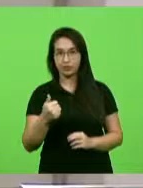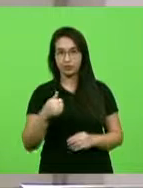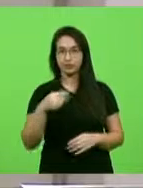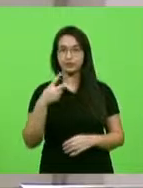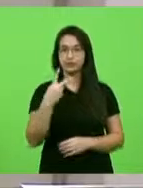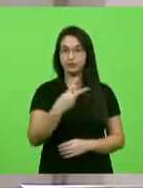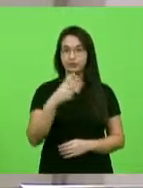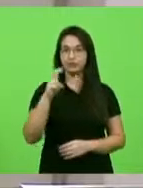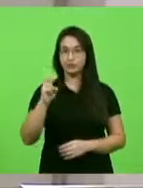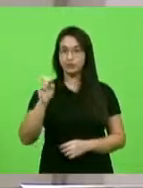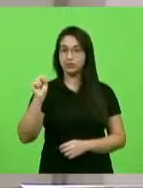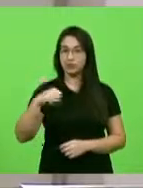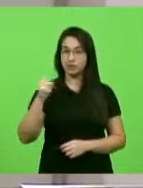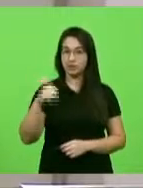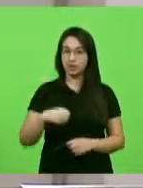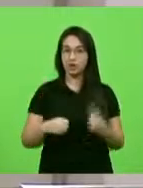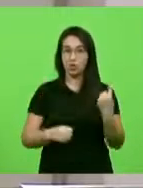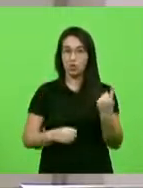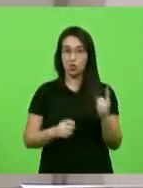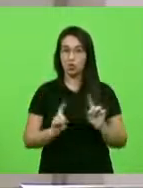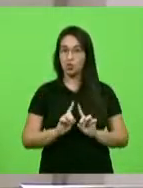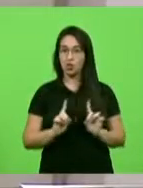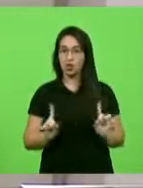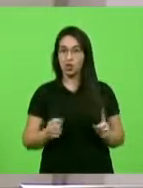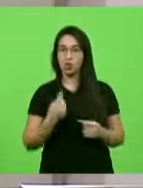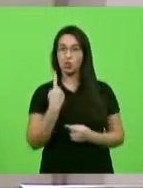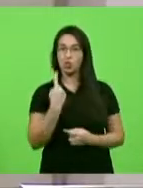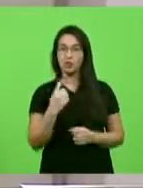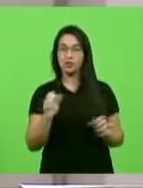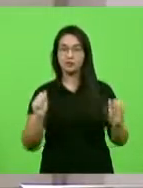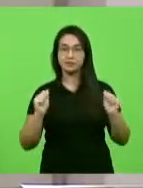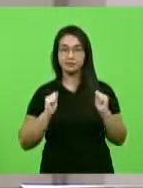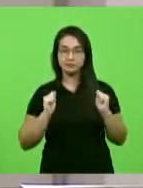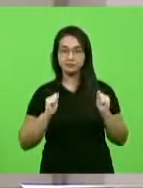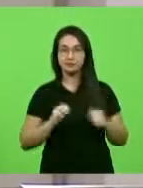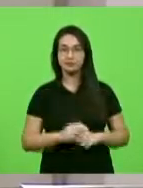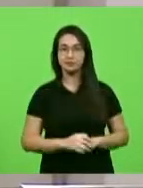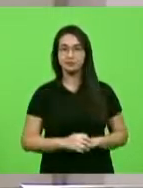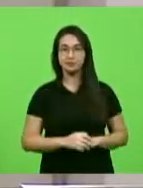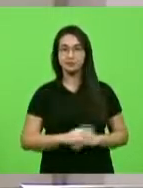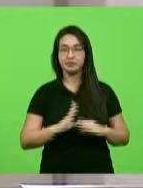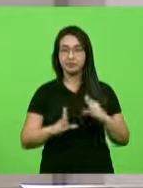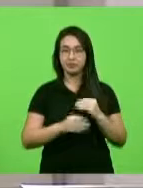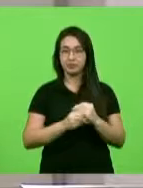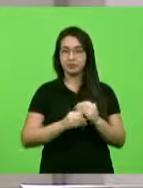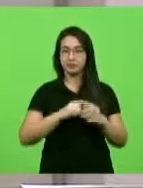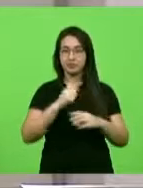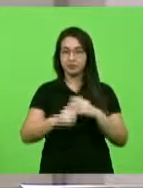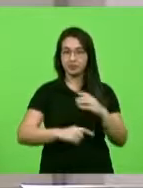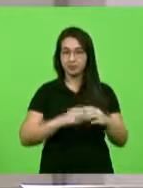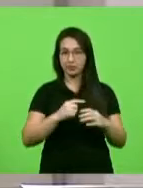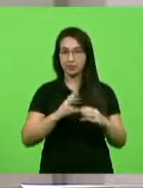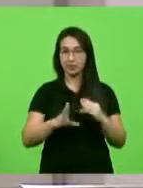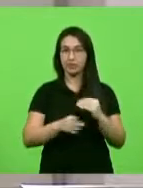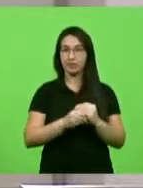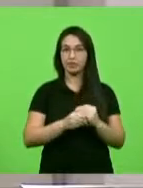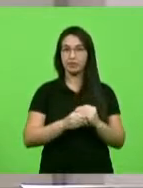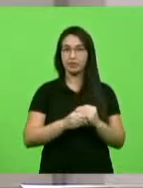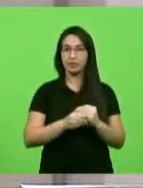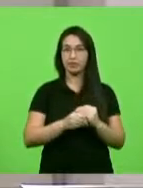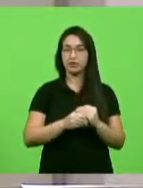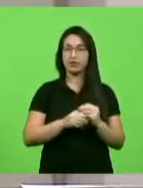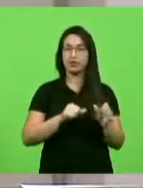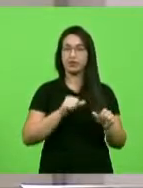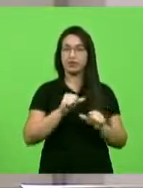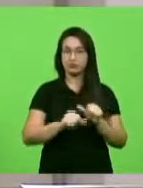votos sim, 1 voto não e 2 abstenções, com emenda substitutiva global, subemenda modificativa e subemenda